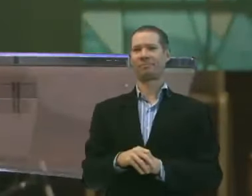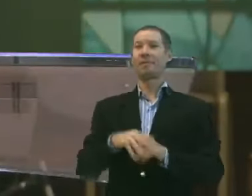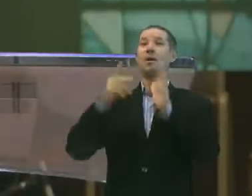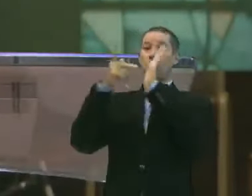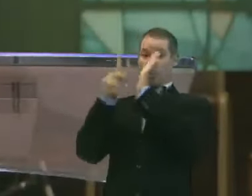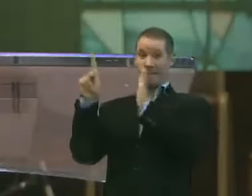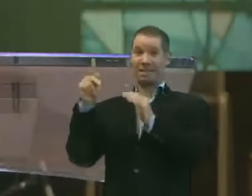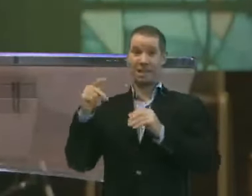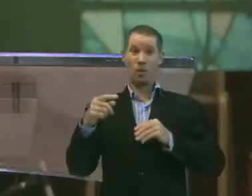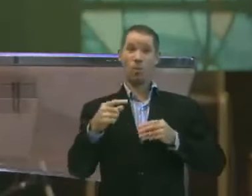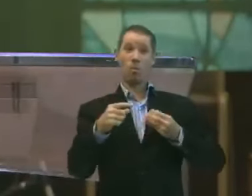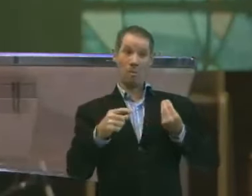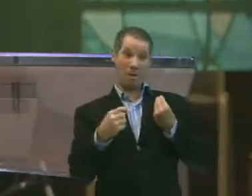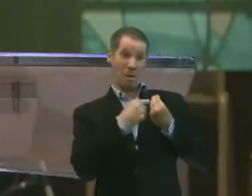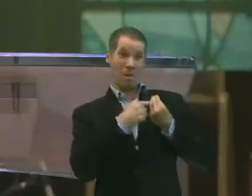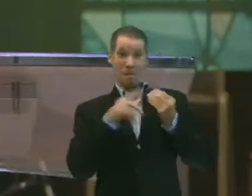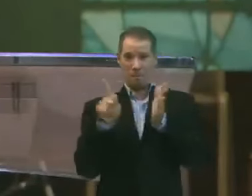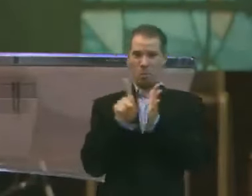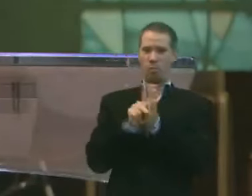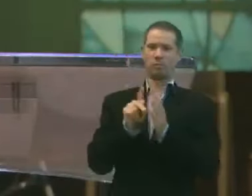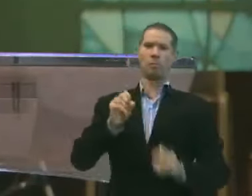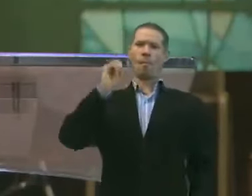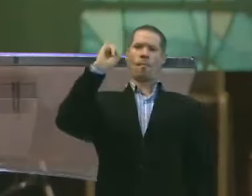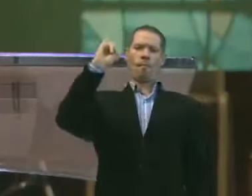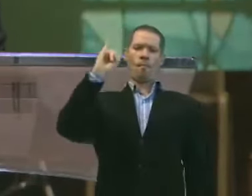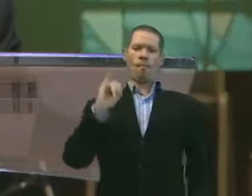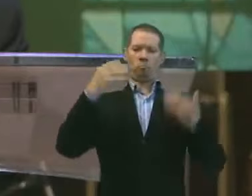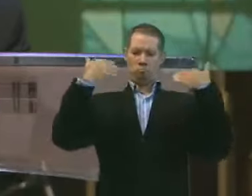Prometeu para você mesmo que você ia terminar aquele curso?